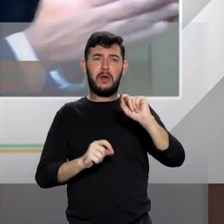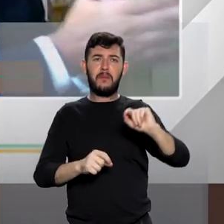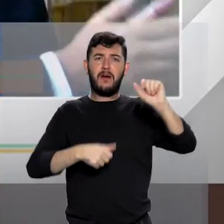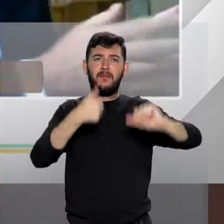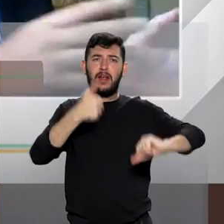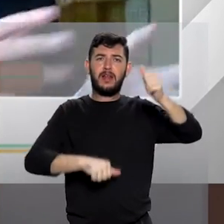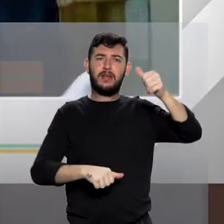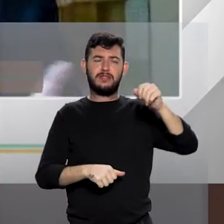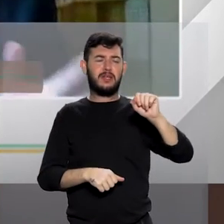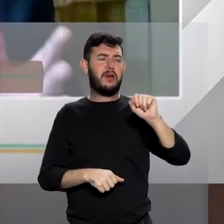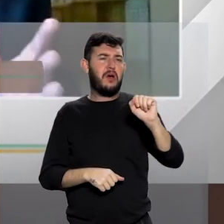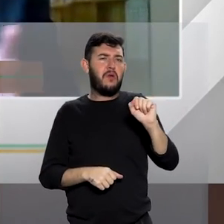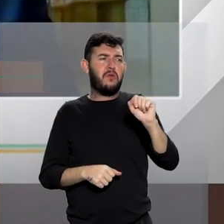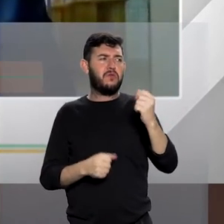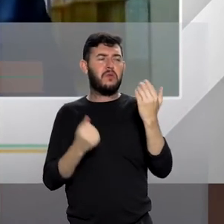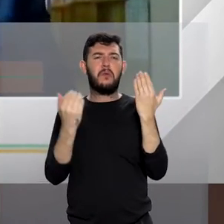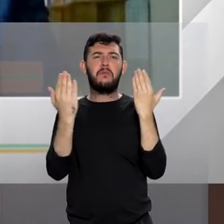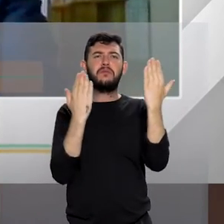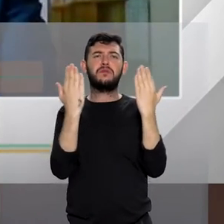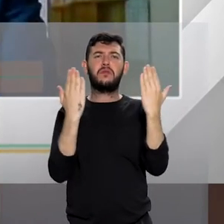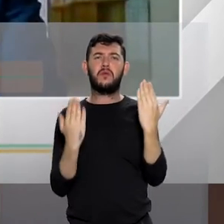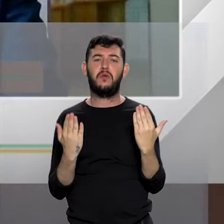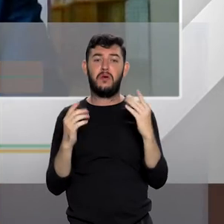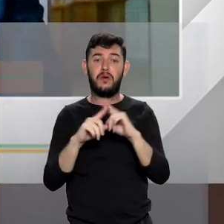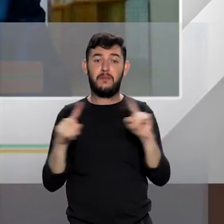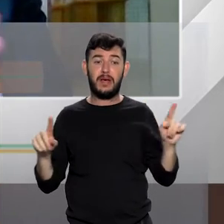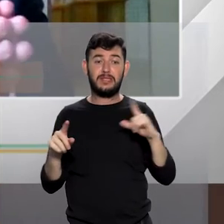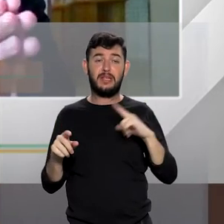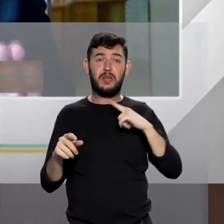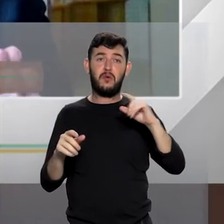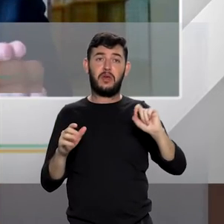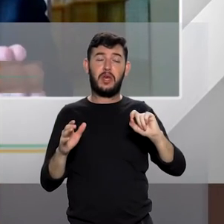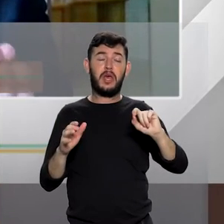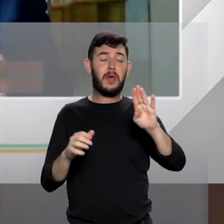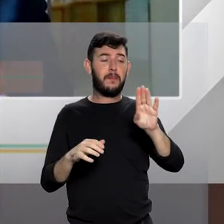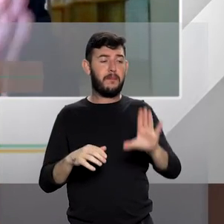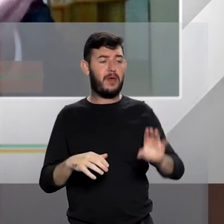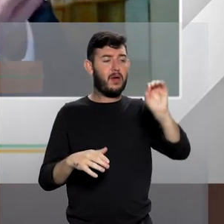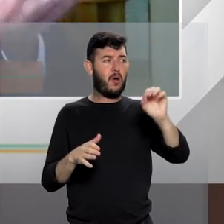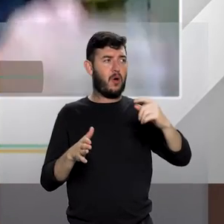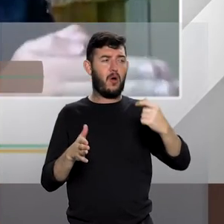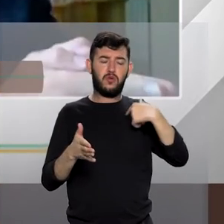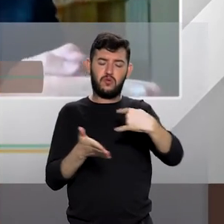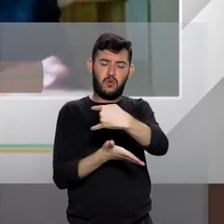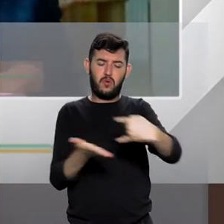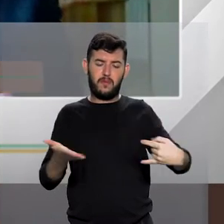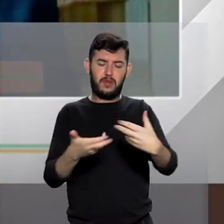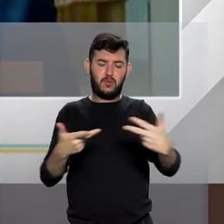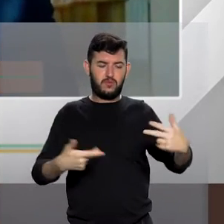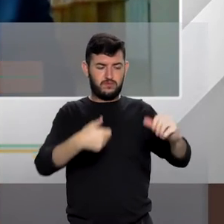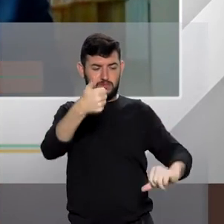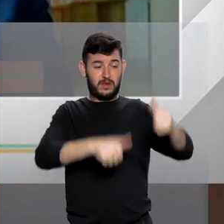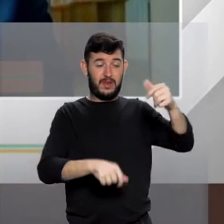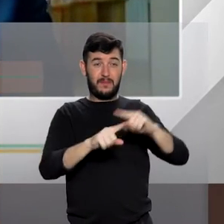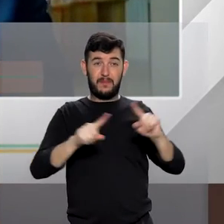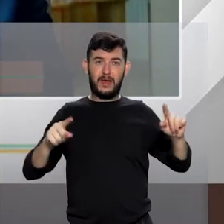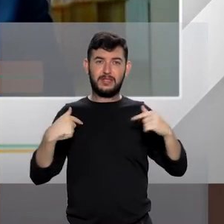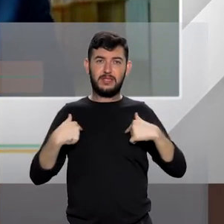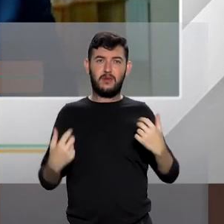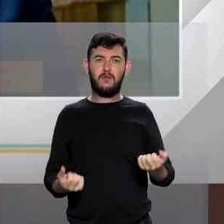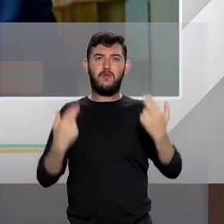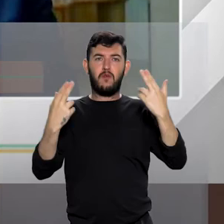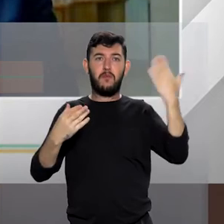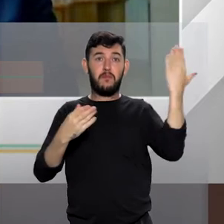coletins de ocorrência anteriores. Mas, enfim, mesmo sem a colaboração da vítima, eu posso, e se for possível, eu devo levar o processo criminal